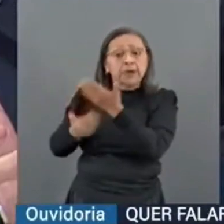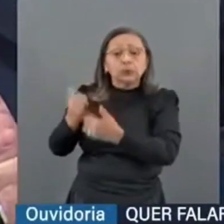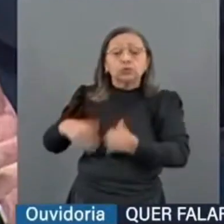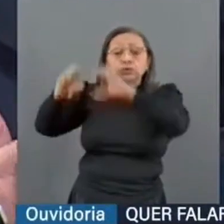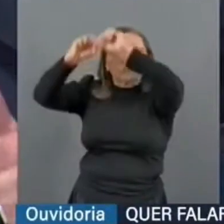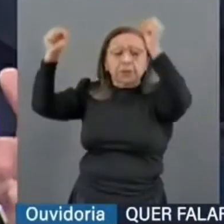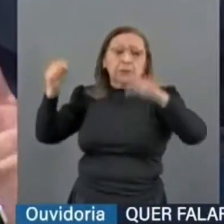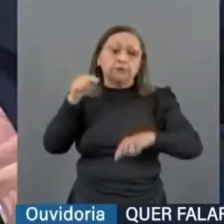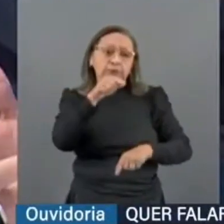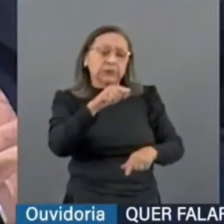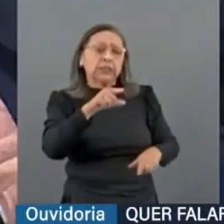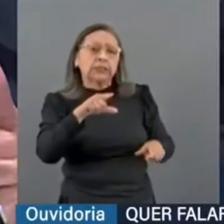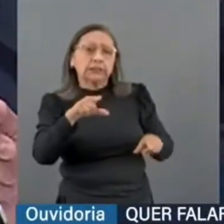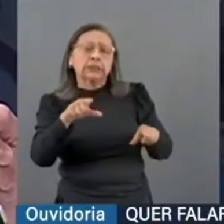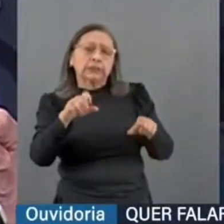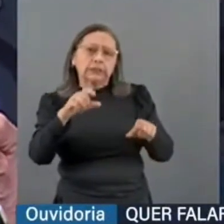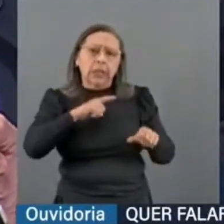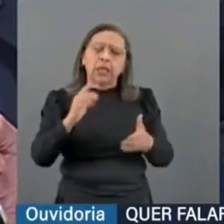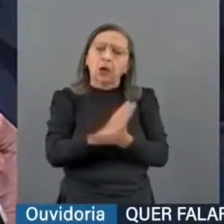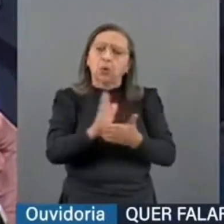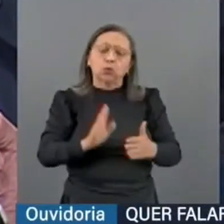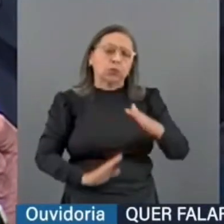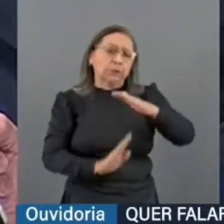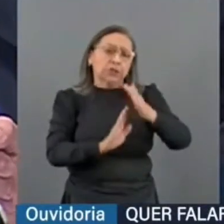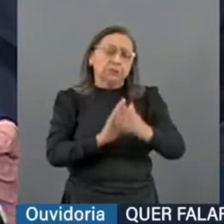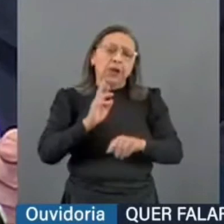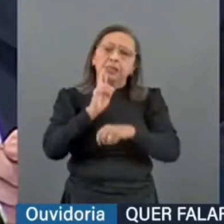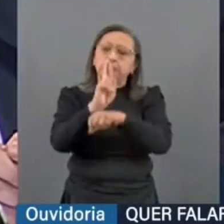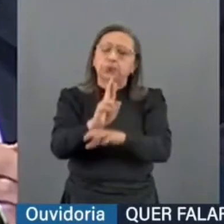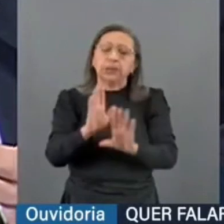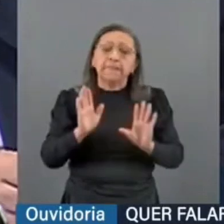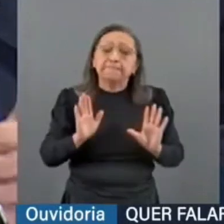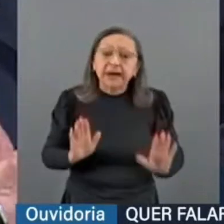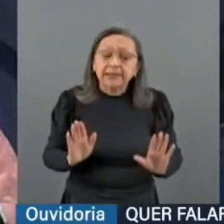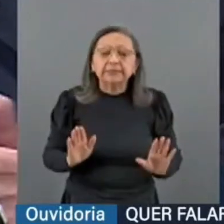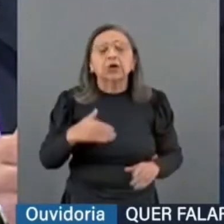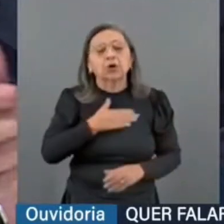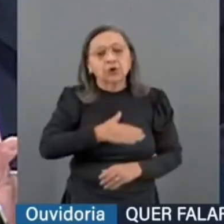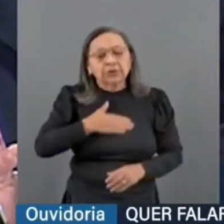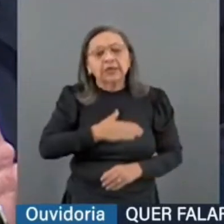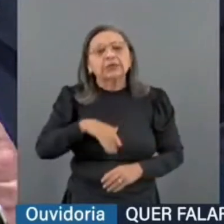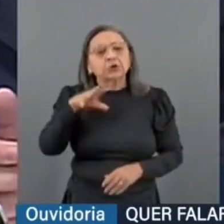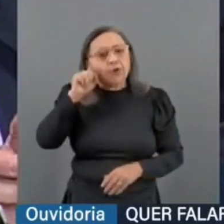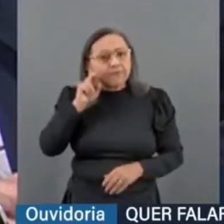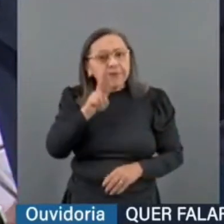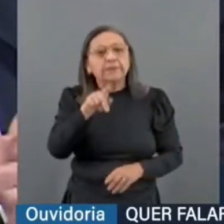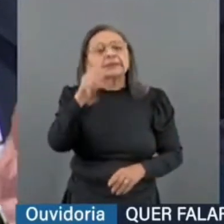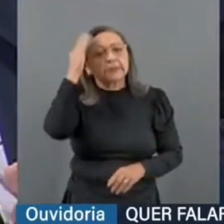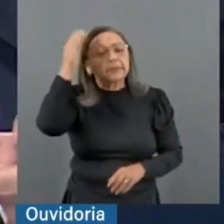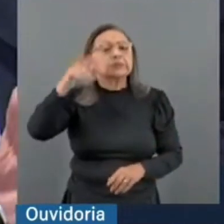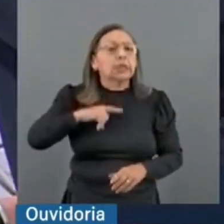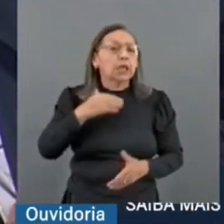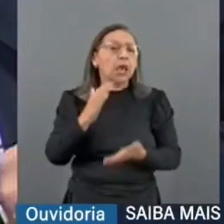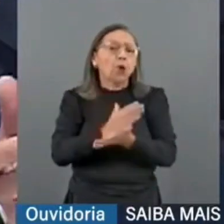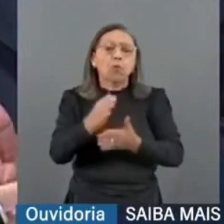Evidentemente, V. Exª tem alguns limites para se manifestar esse respeito, mas gostaria de ouvi-lo para saber se tem alguma